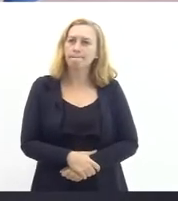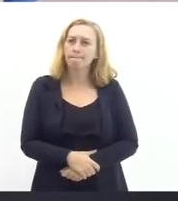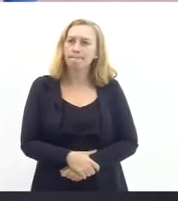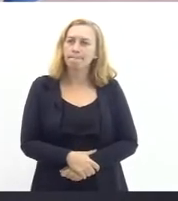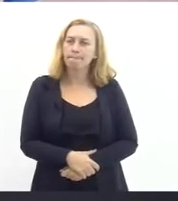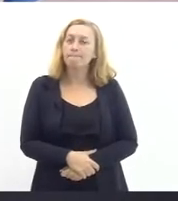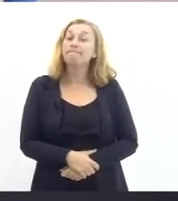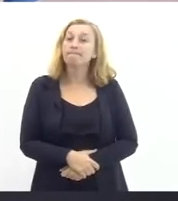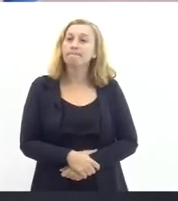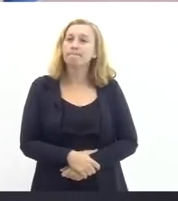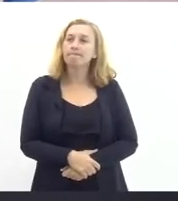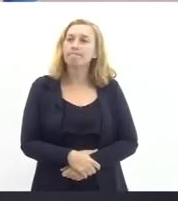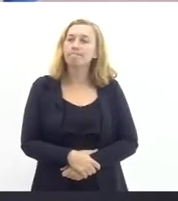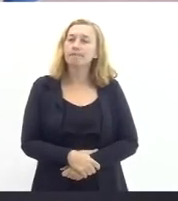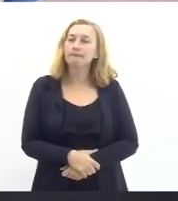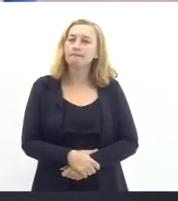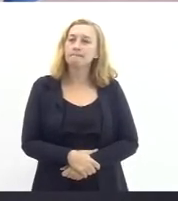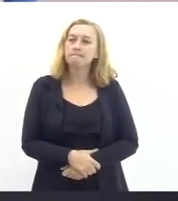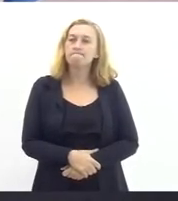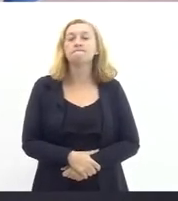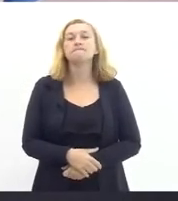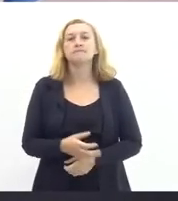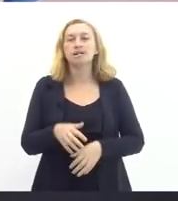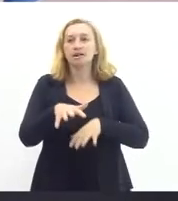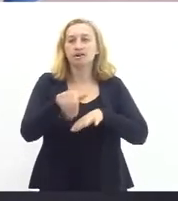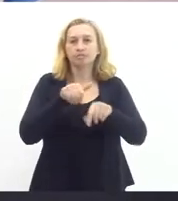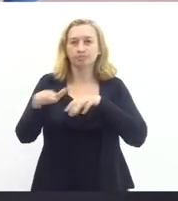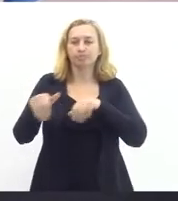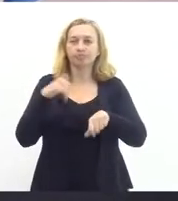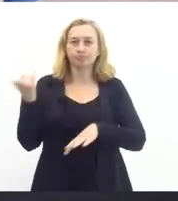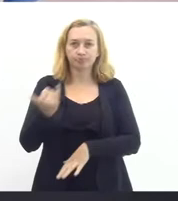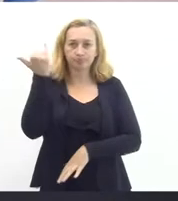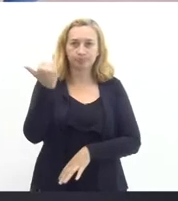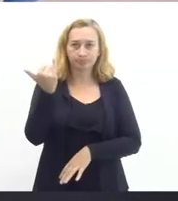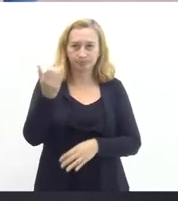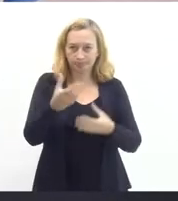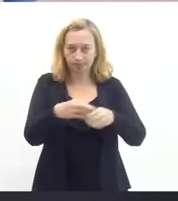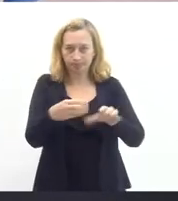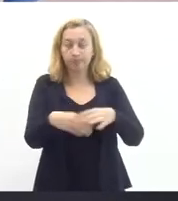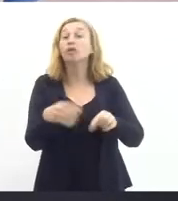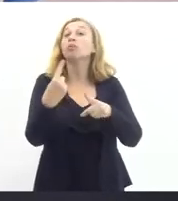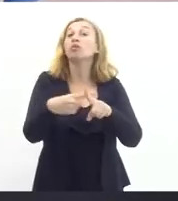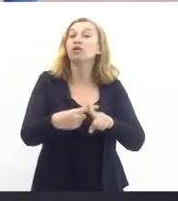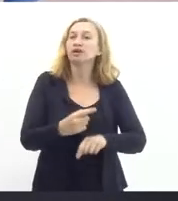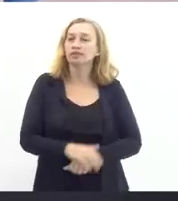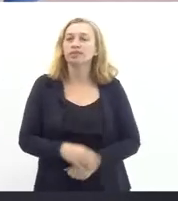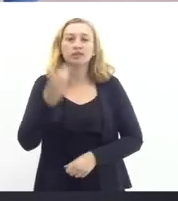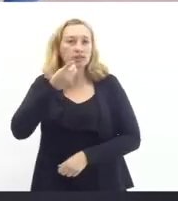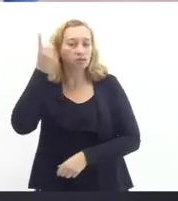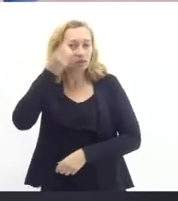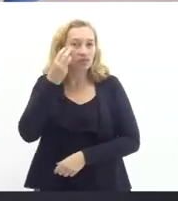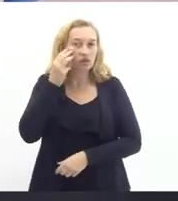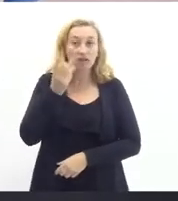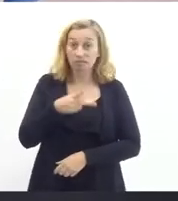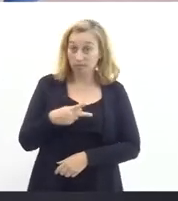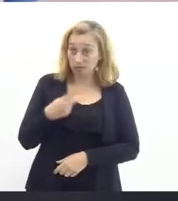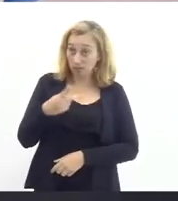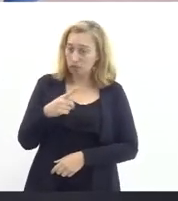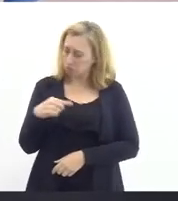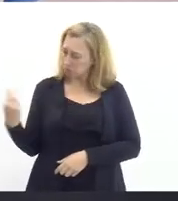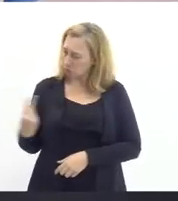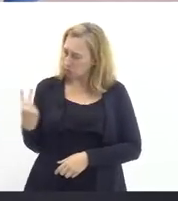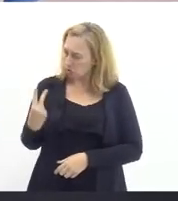Eu quero começar destacando a importância da convocação desses concursados, porque, como o deputado Valdé que falou, nós também somos